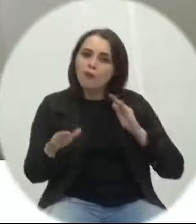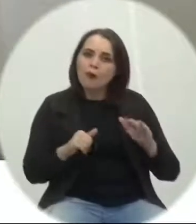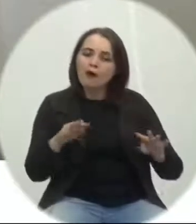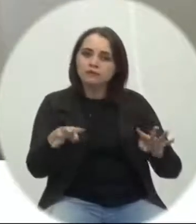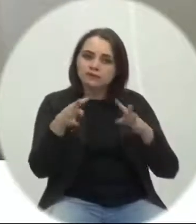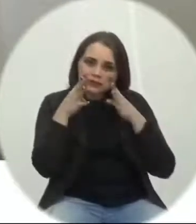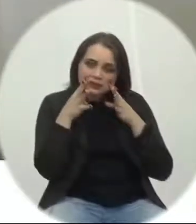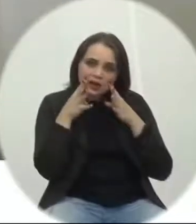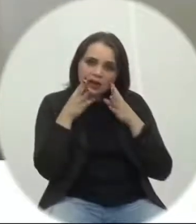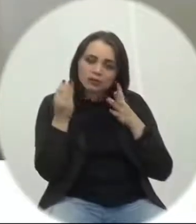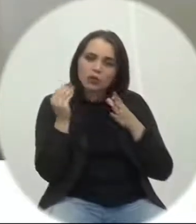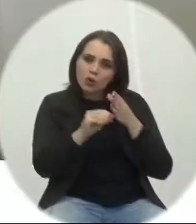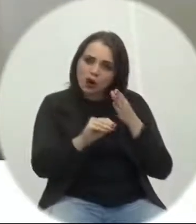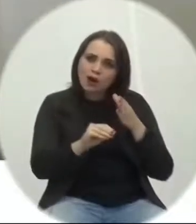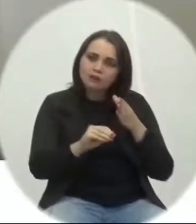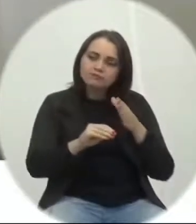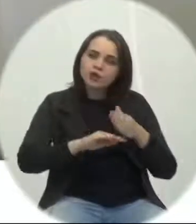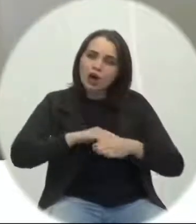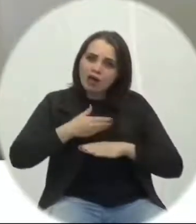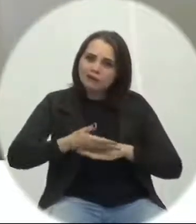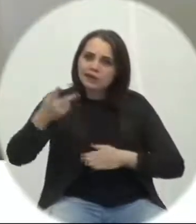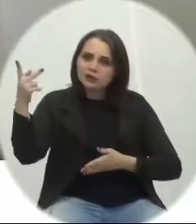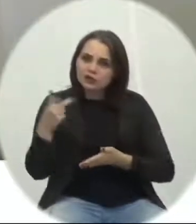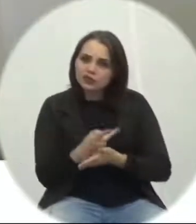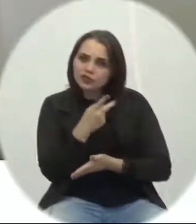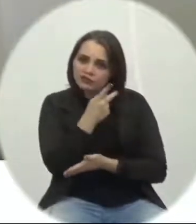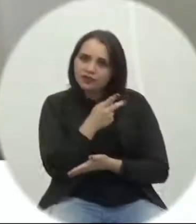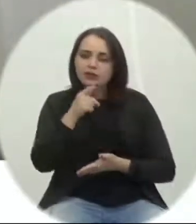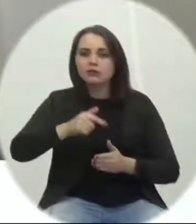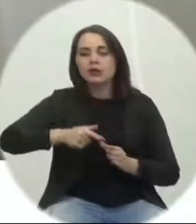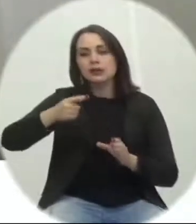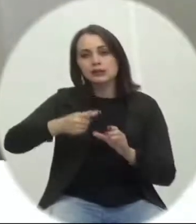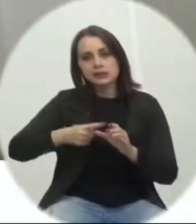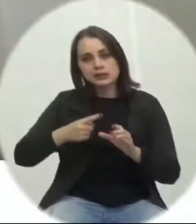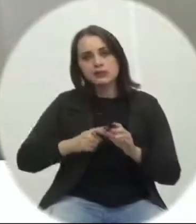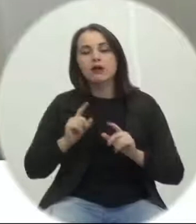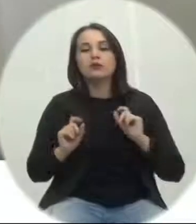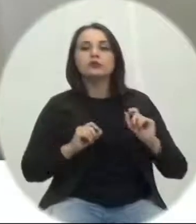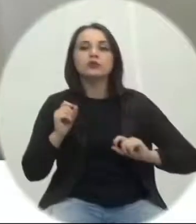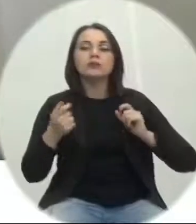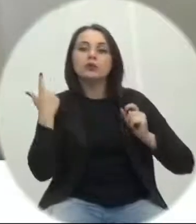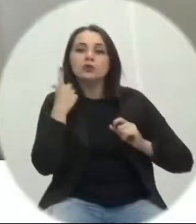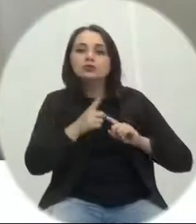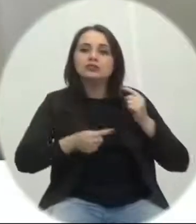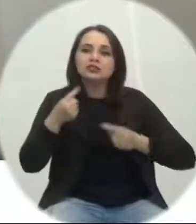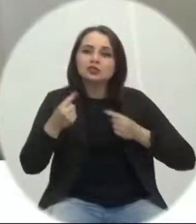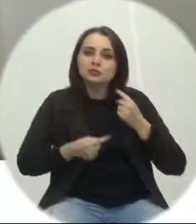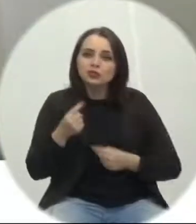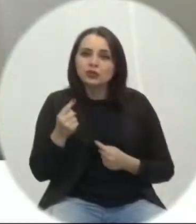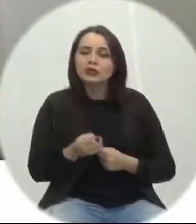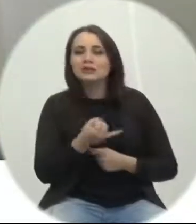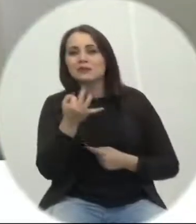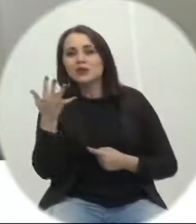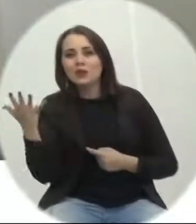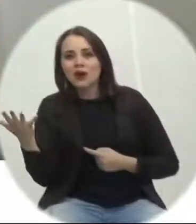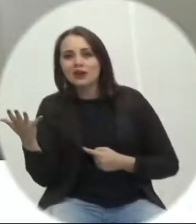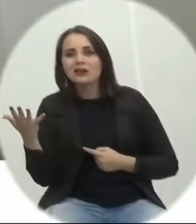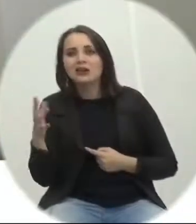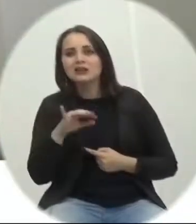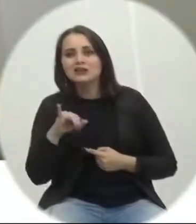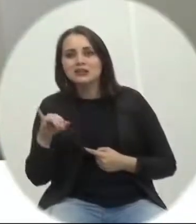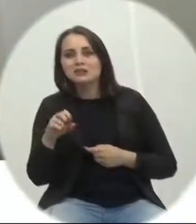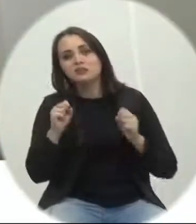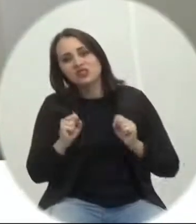colocar no calendário oficial do município para debater para diminuir se possível